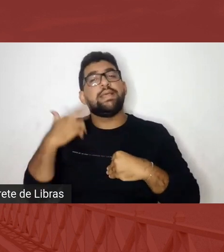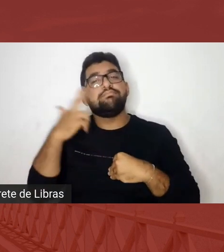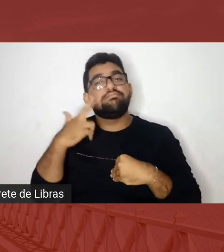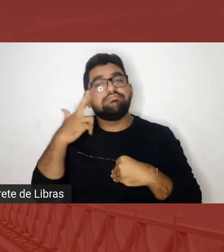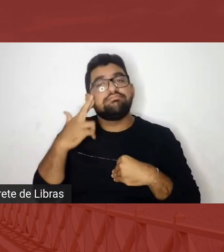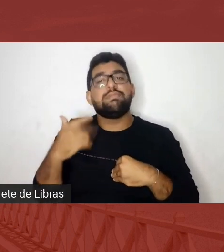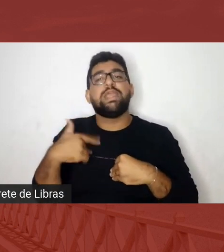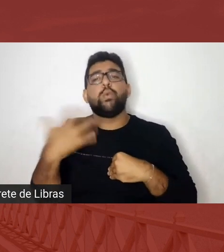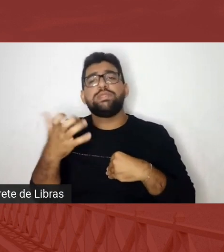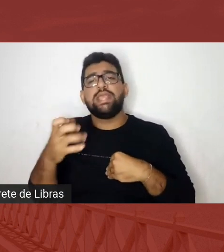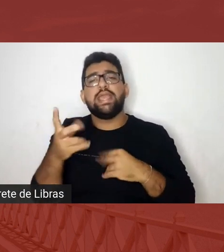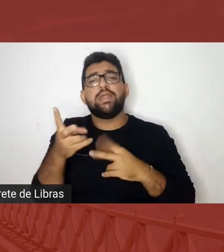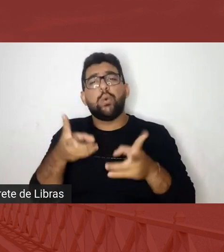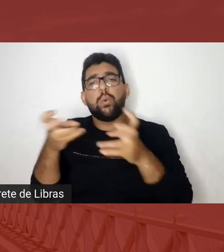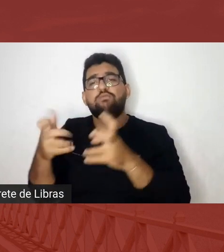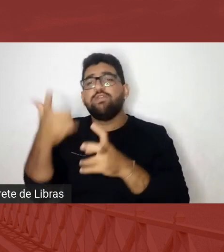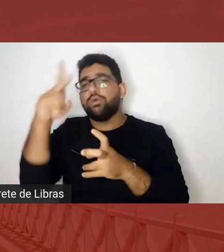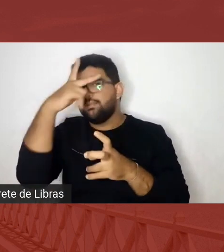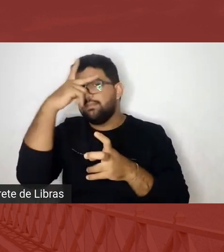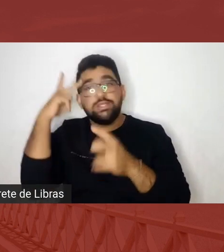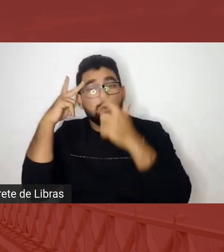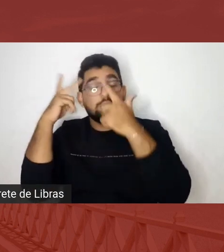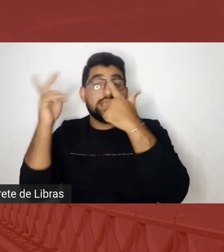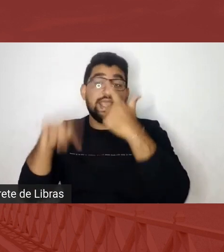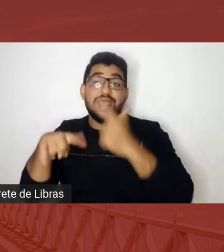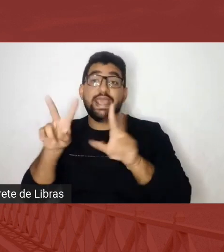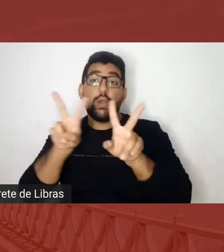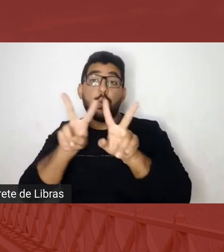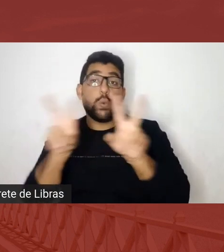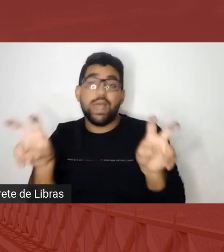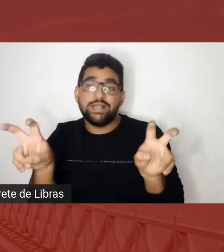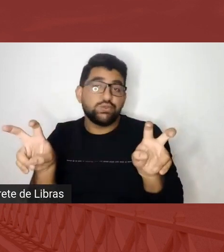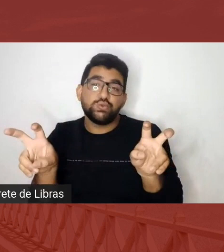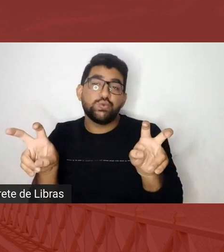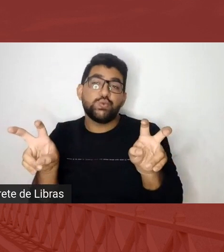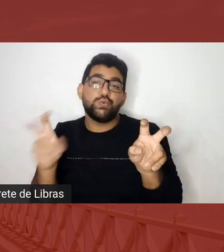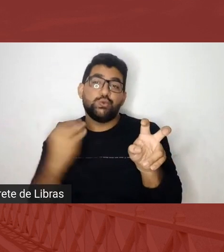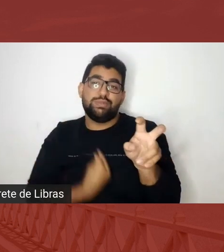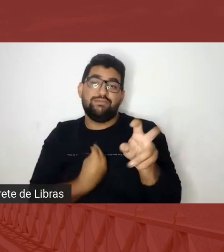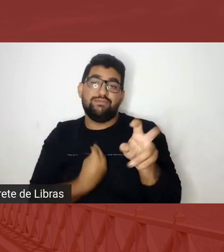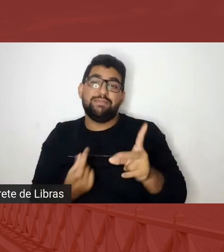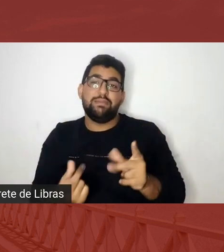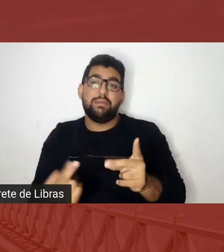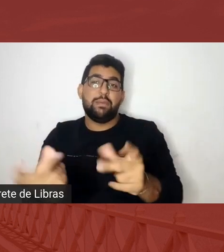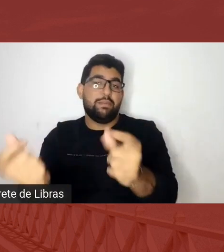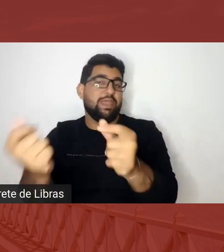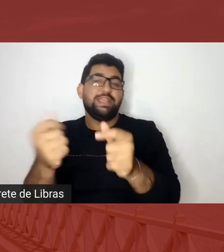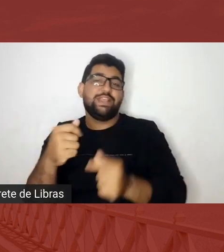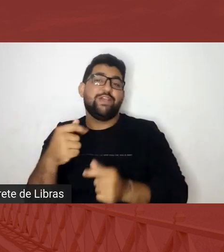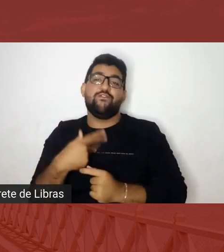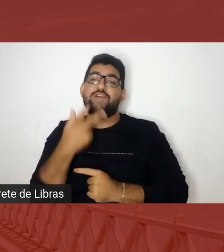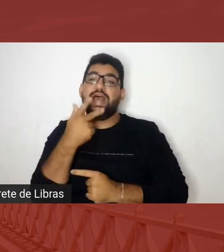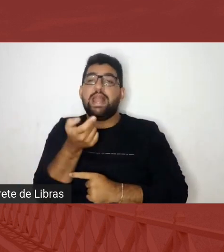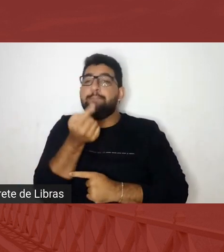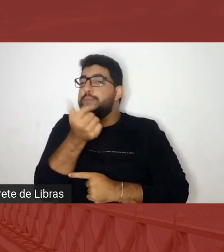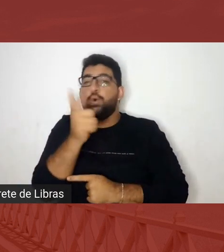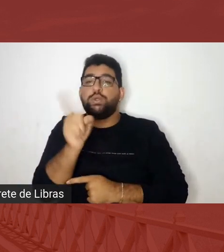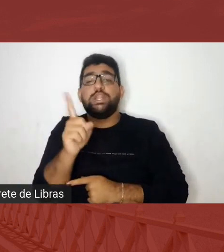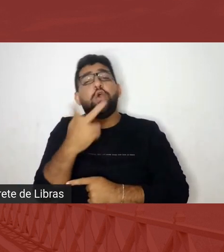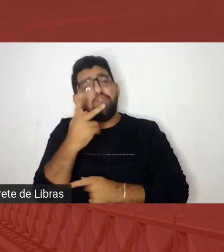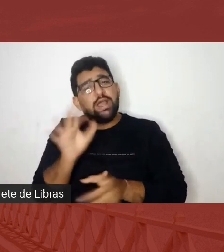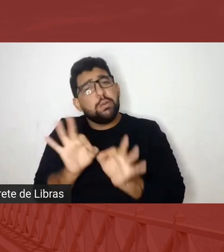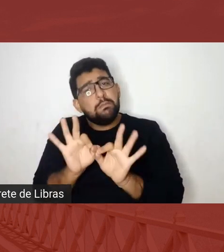esse é um assunto de vida gente eu não não terei condições de falar pouco sobre ele eu sempre falarei muito porque ele